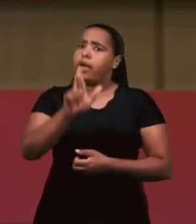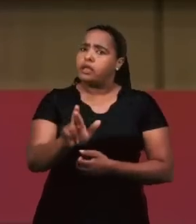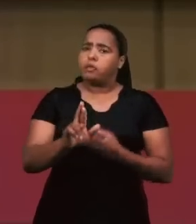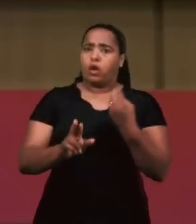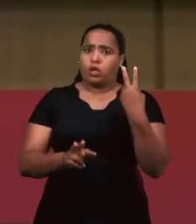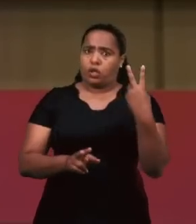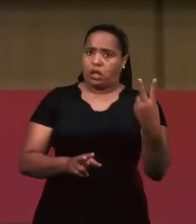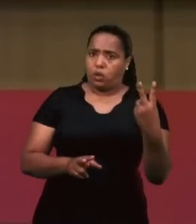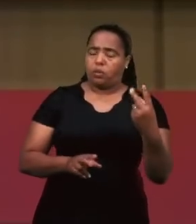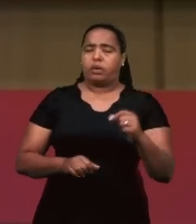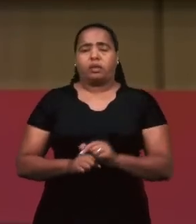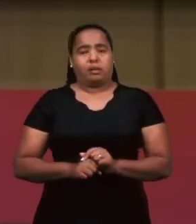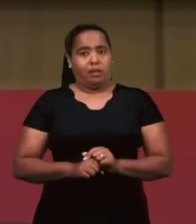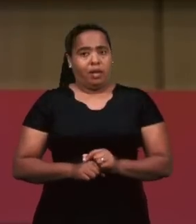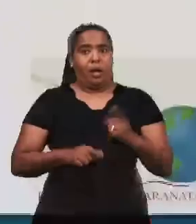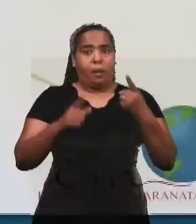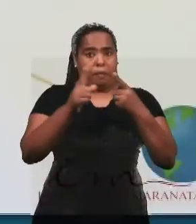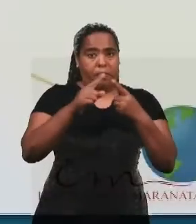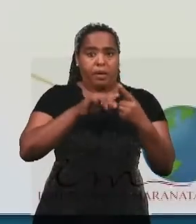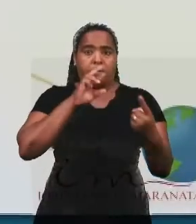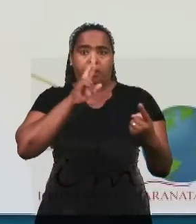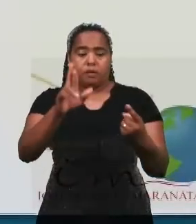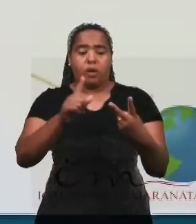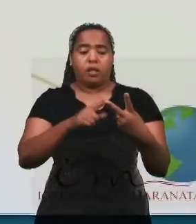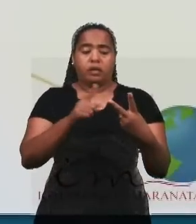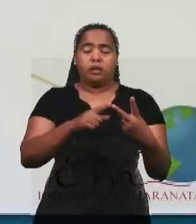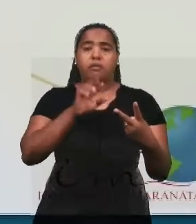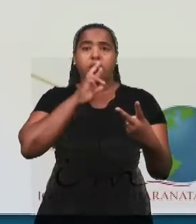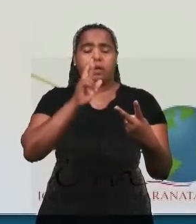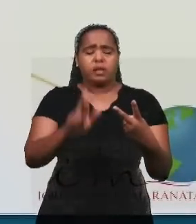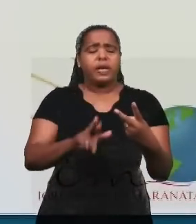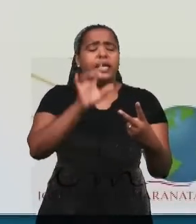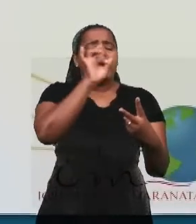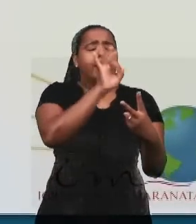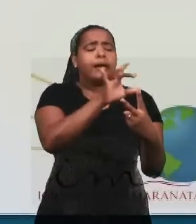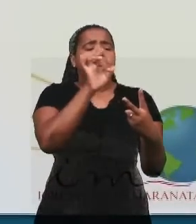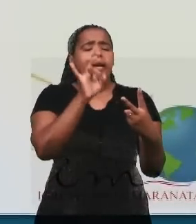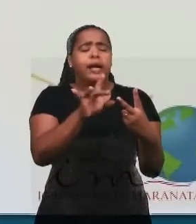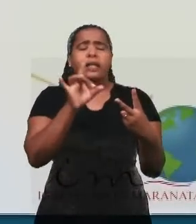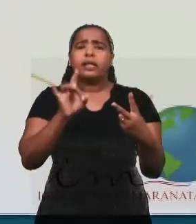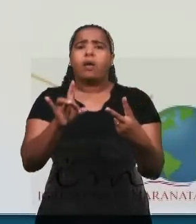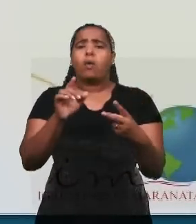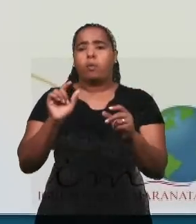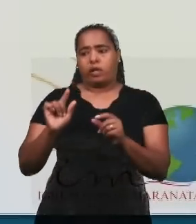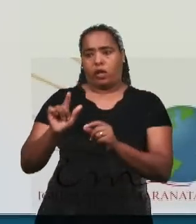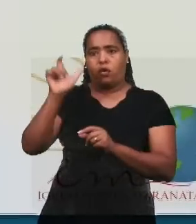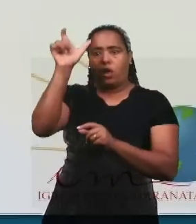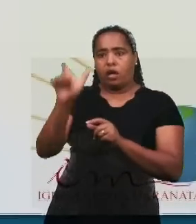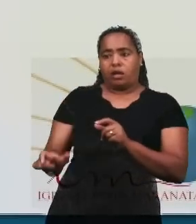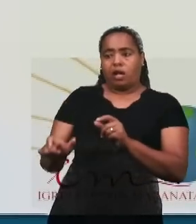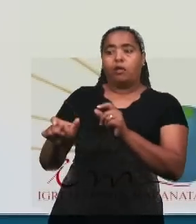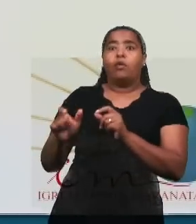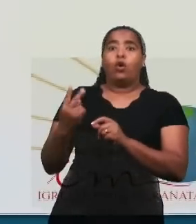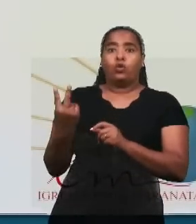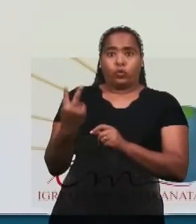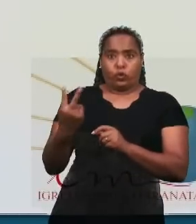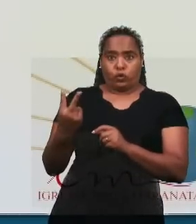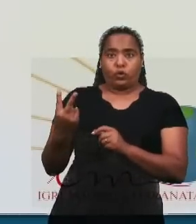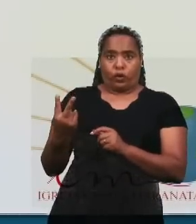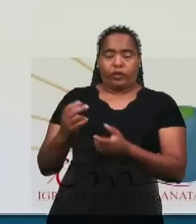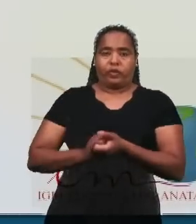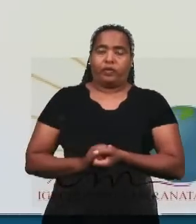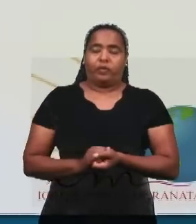uma primeira resposta e uma segunda resposta. e para cada uma delas, a colaboração de dois irmãos. E a primeira pergunta é essa aqui.